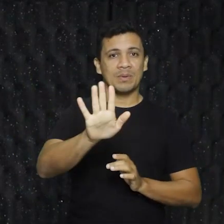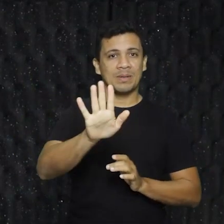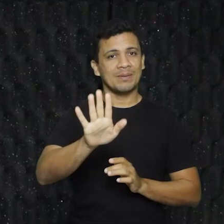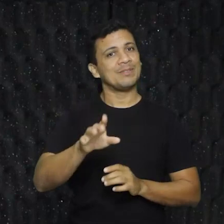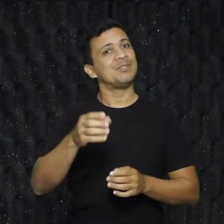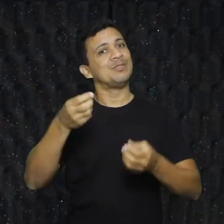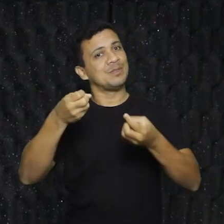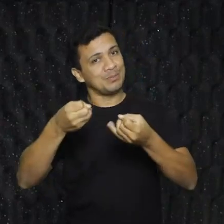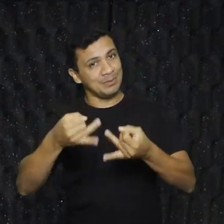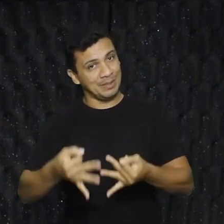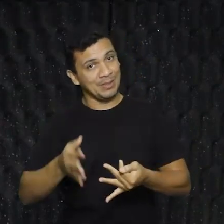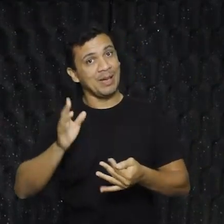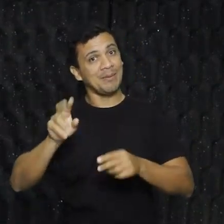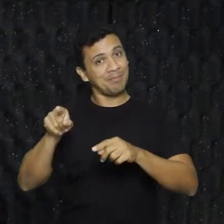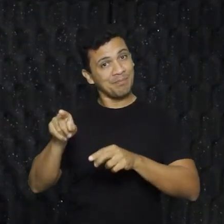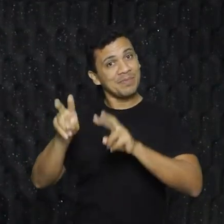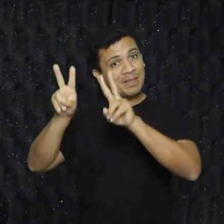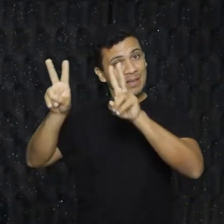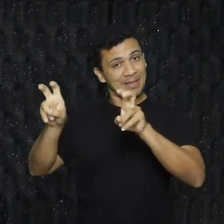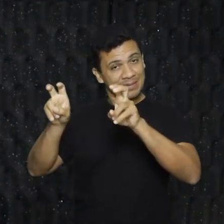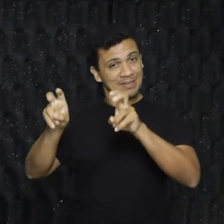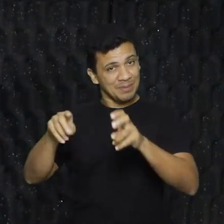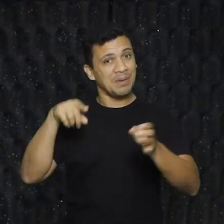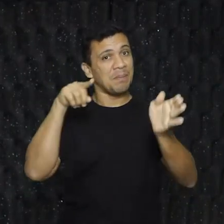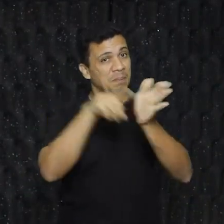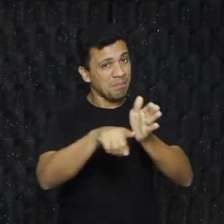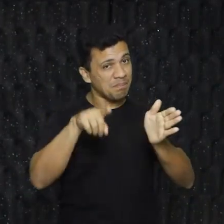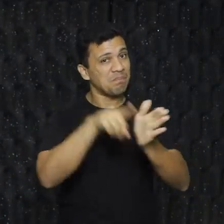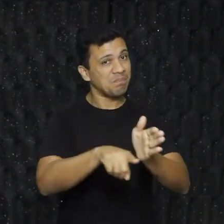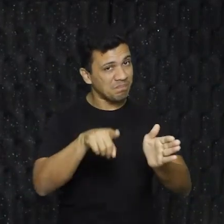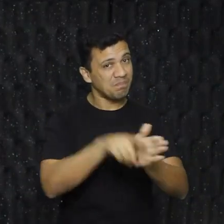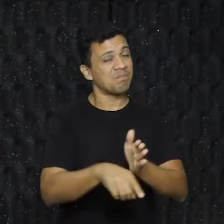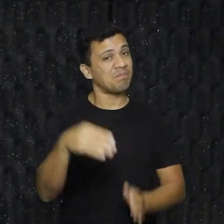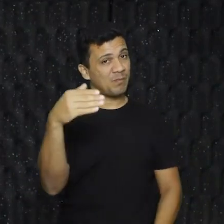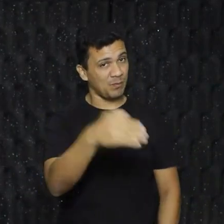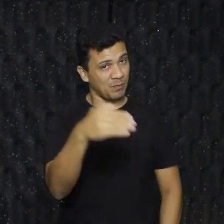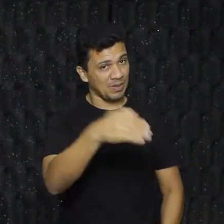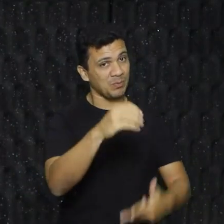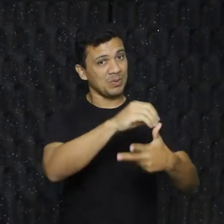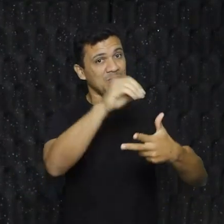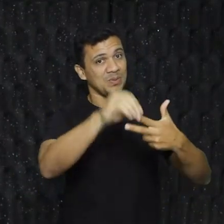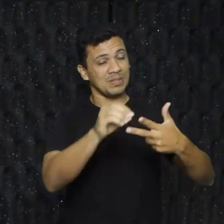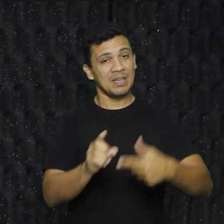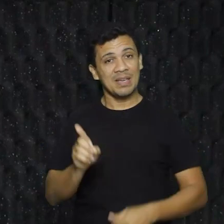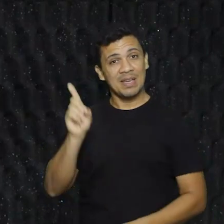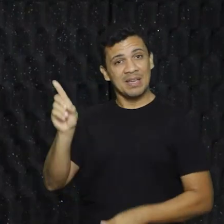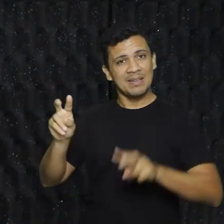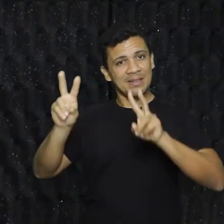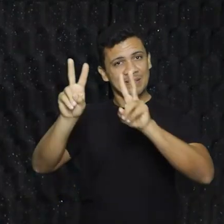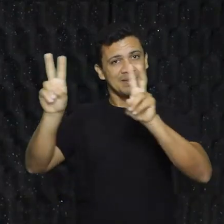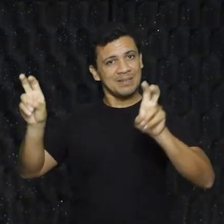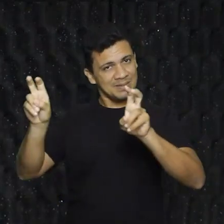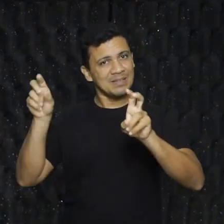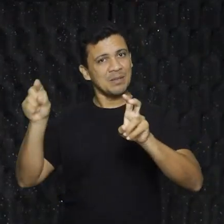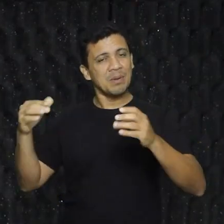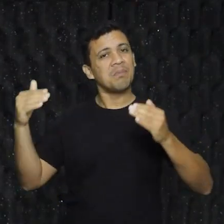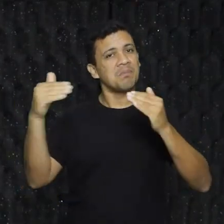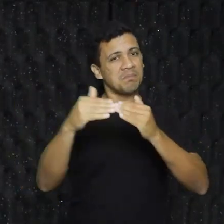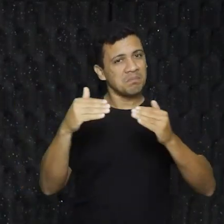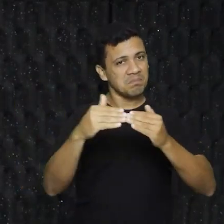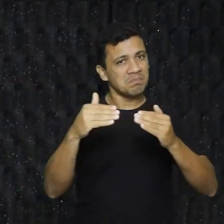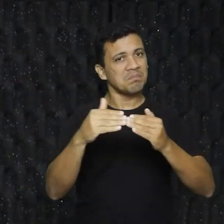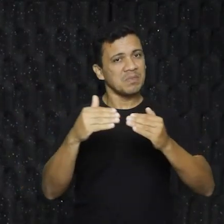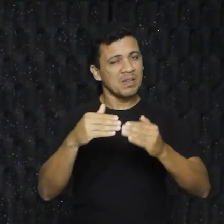ele despenca, ele se joga do avião, sem paraquedas. E esse tema aqui em particular é um dos temas mais pertinentes e mais